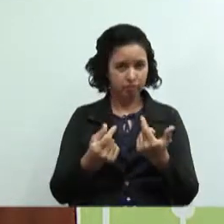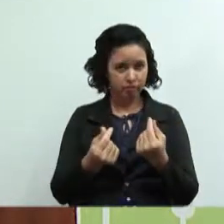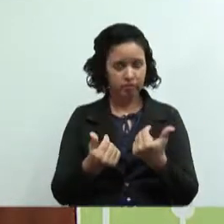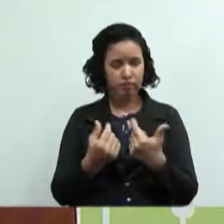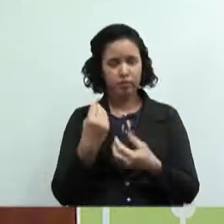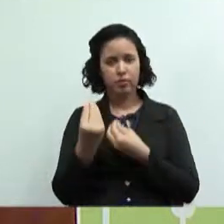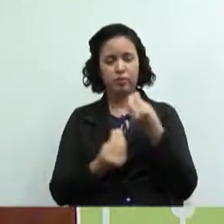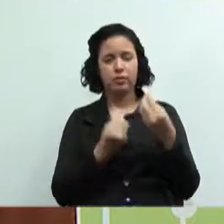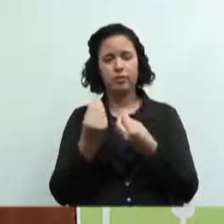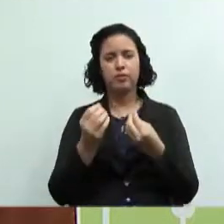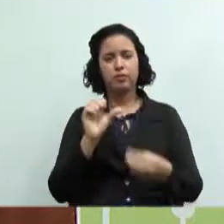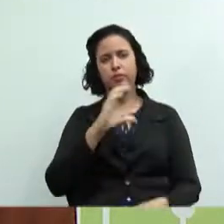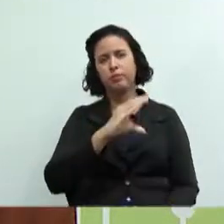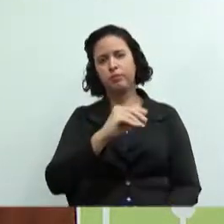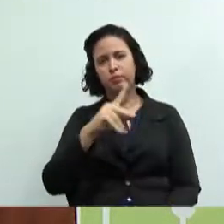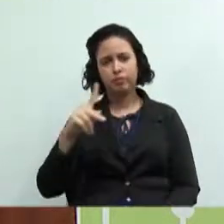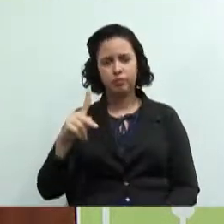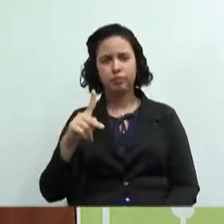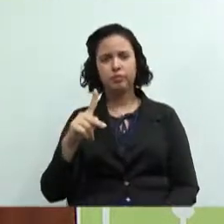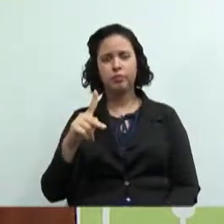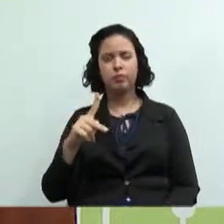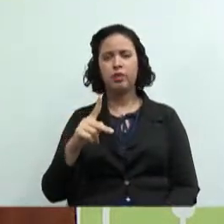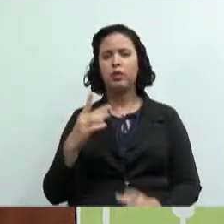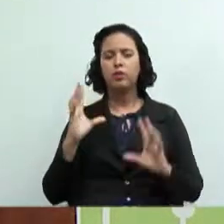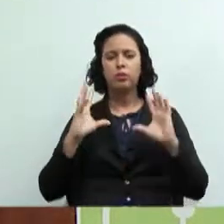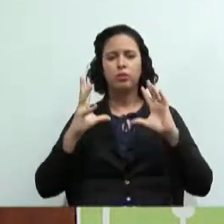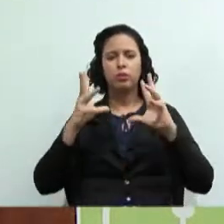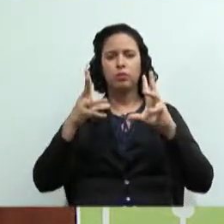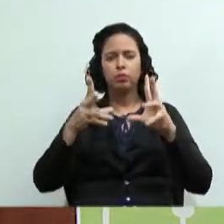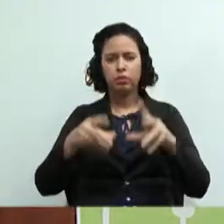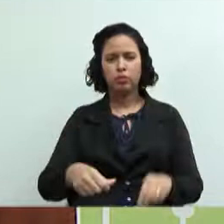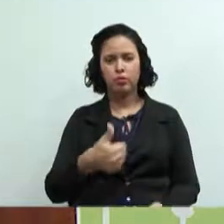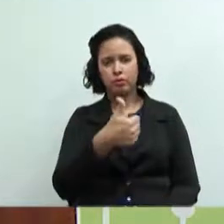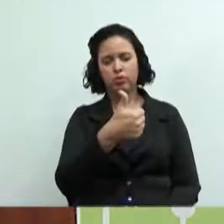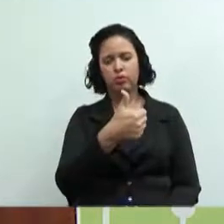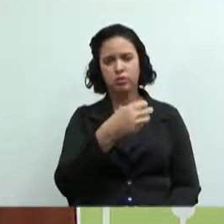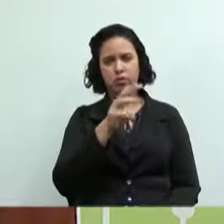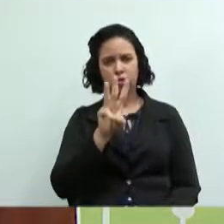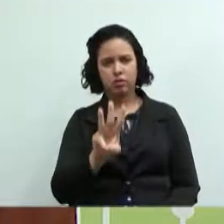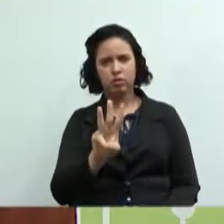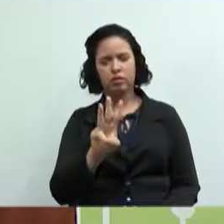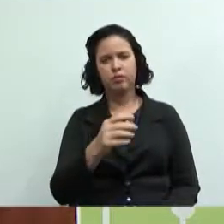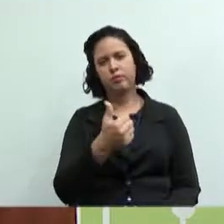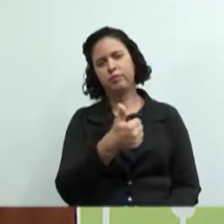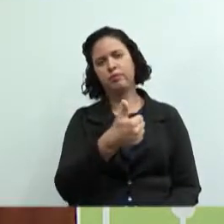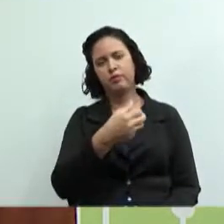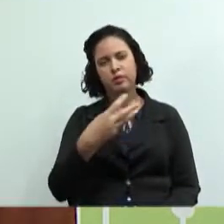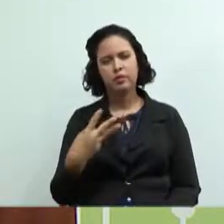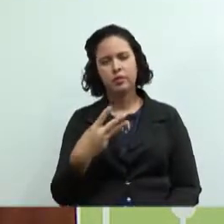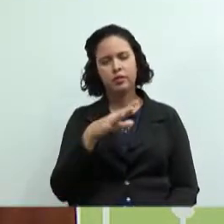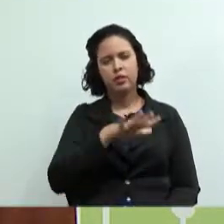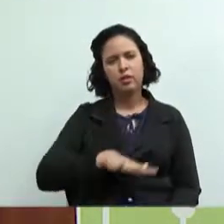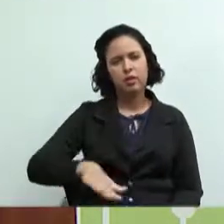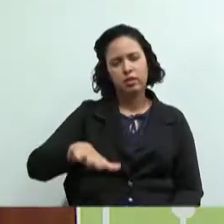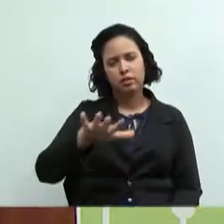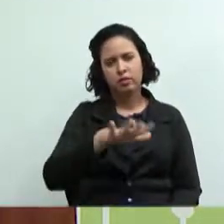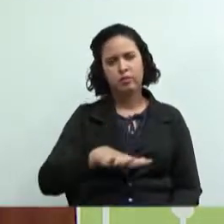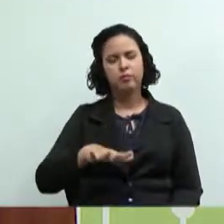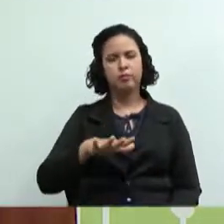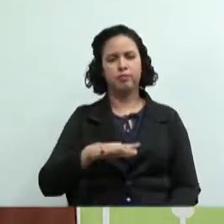do cooperativismo em todos os seus 13 ramos de atividade que estamos estudando aqui nessa disciplina.